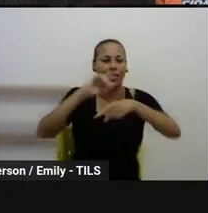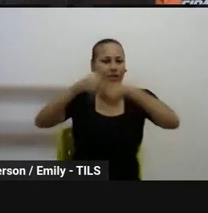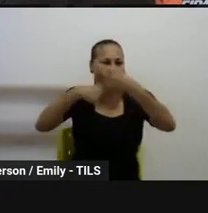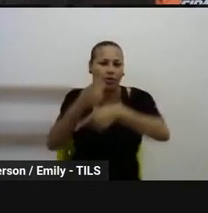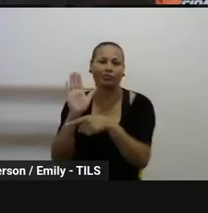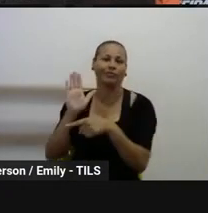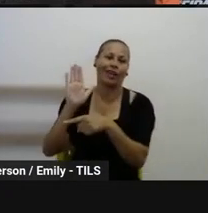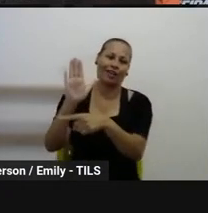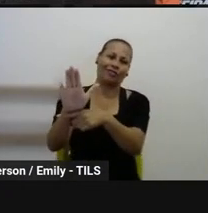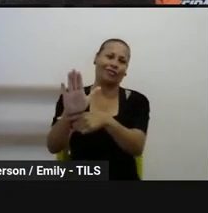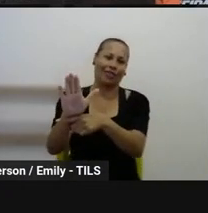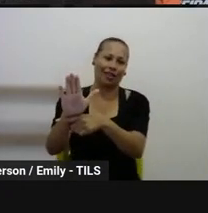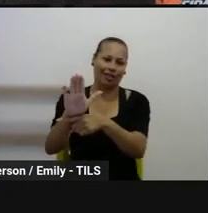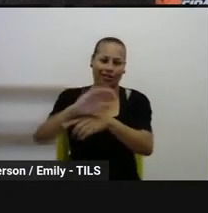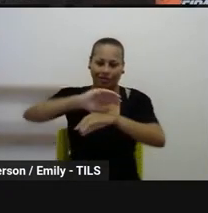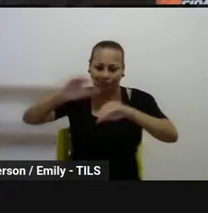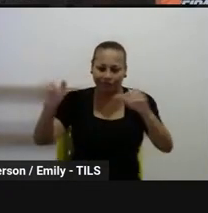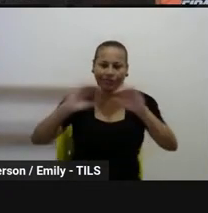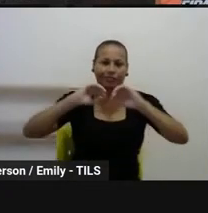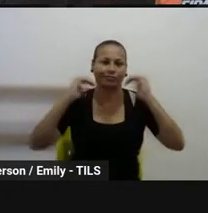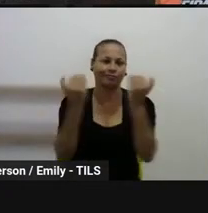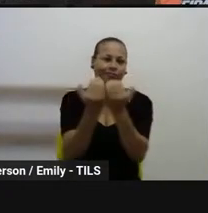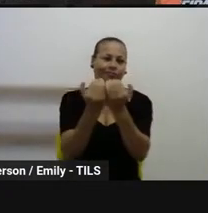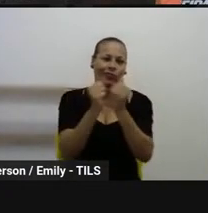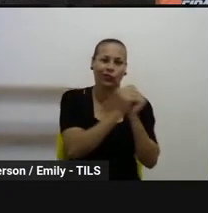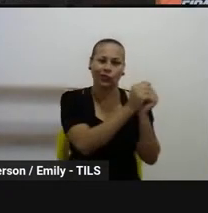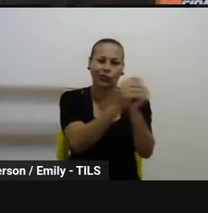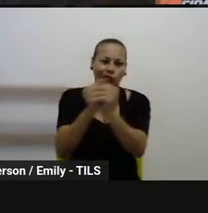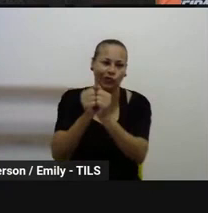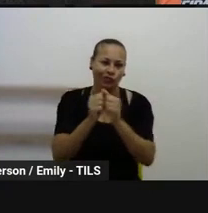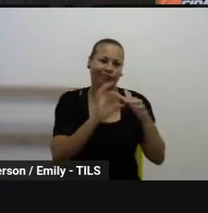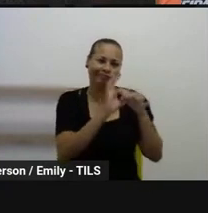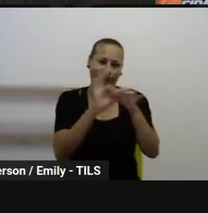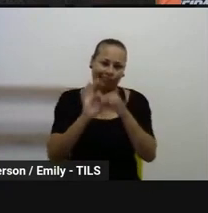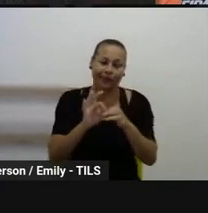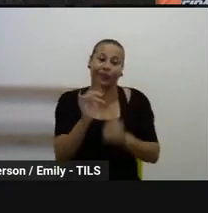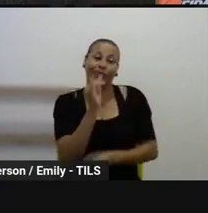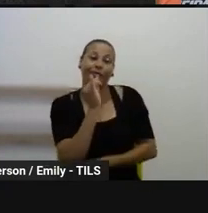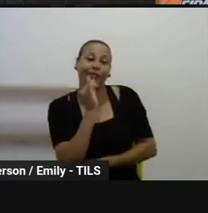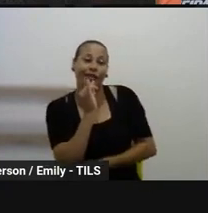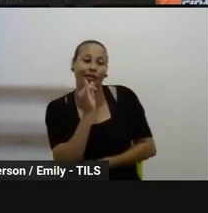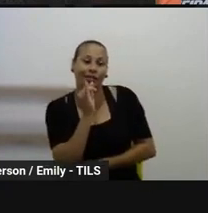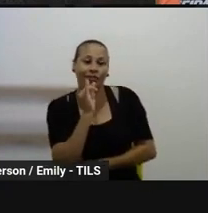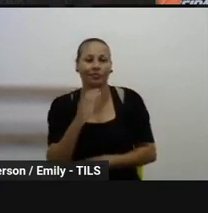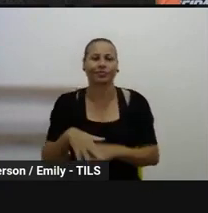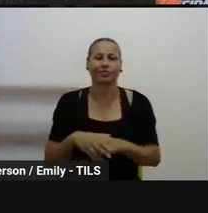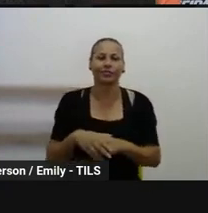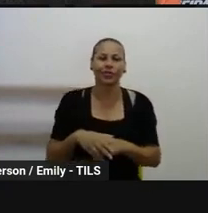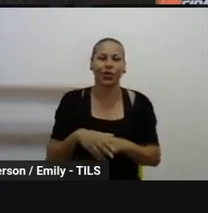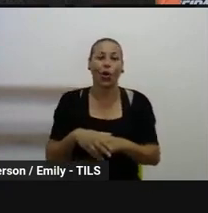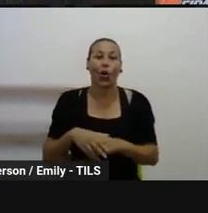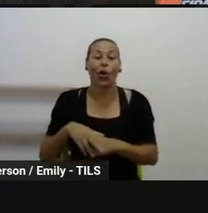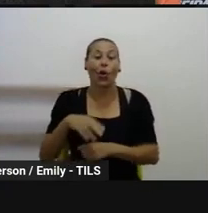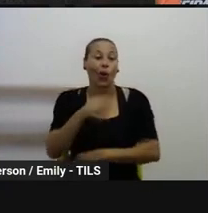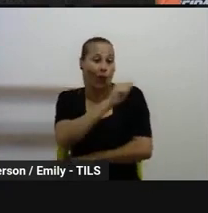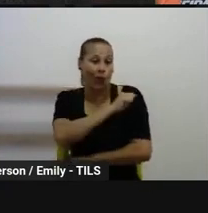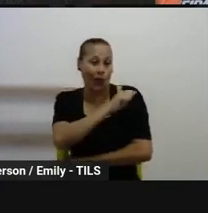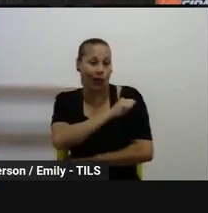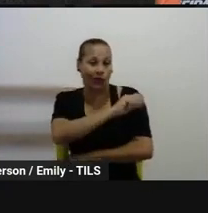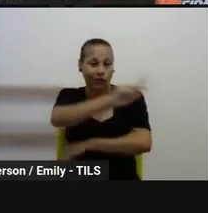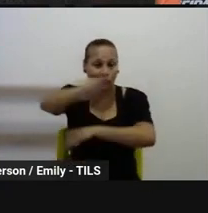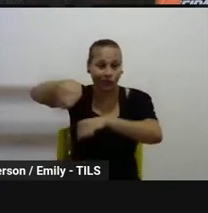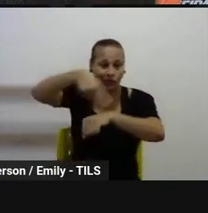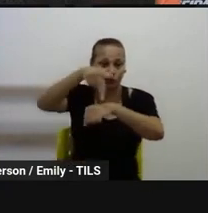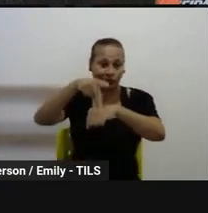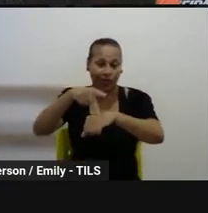E aí, quando esse estudante, ele chega, né, na nossa cidade e vem ingressar